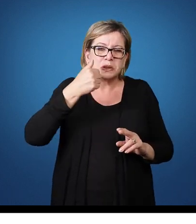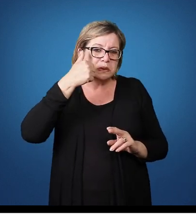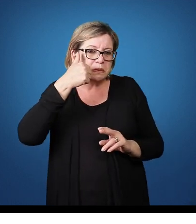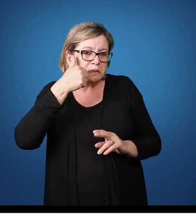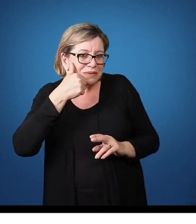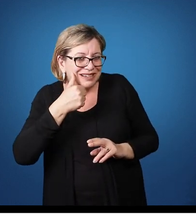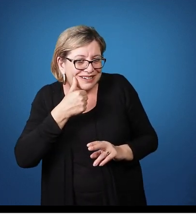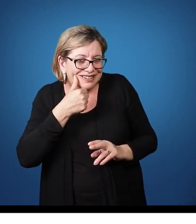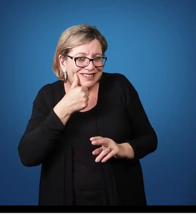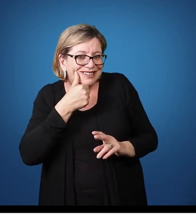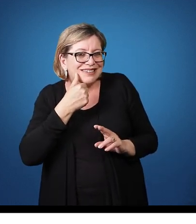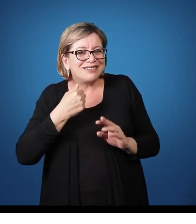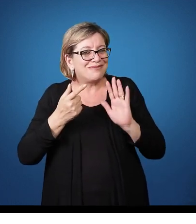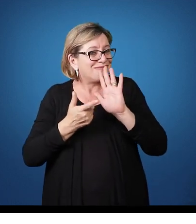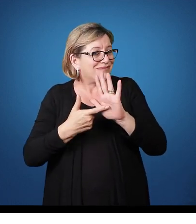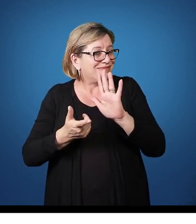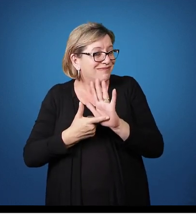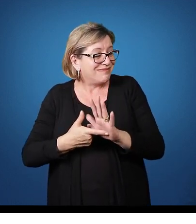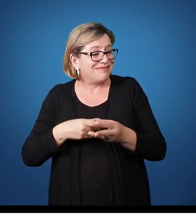menina